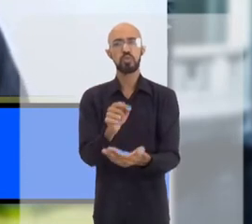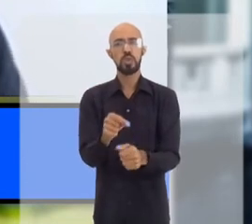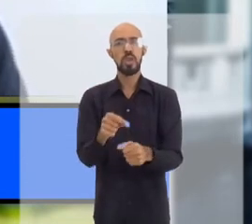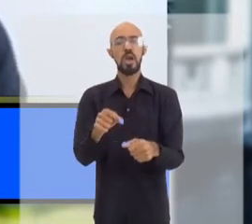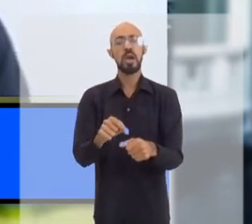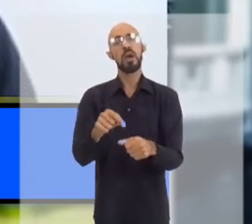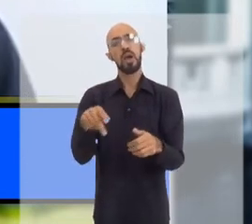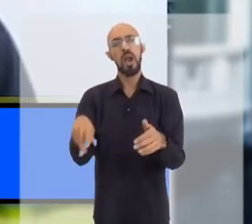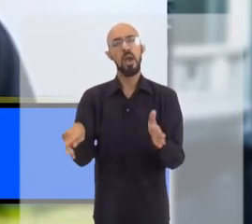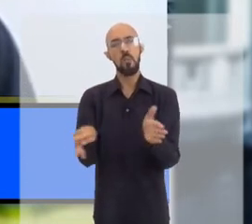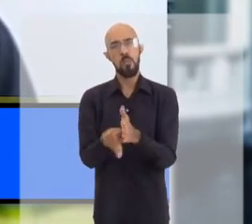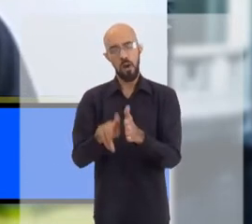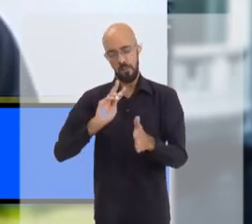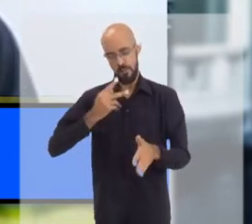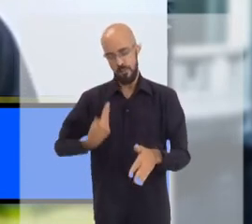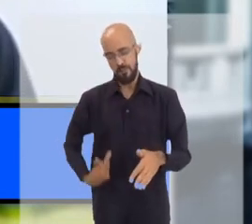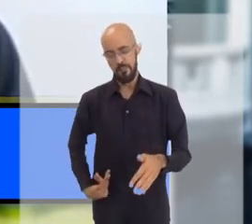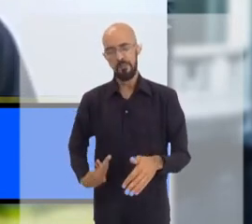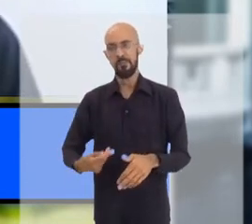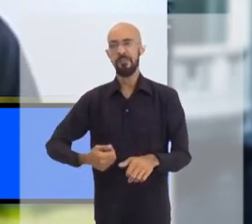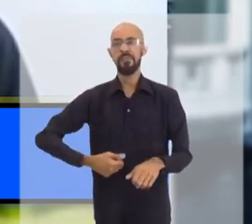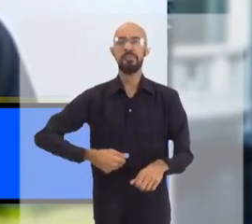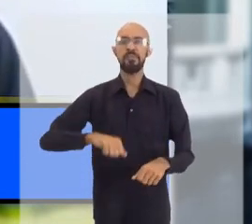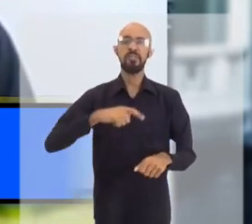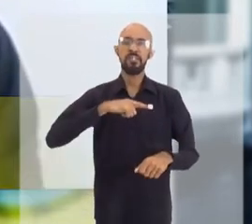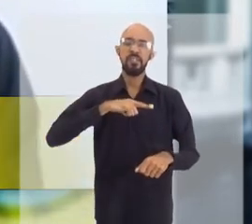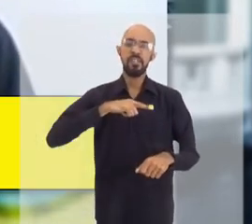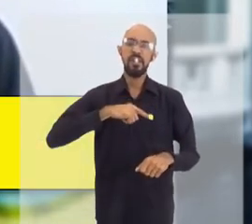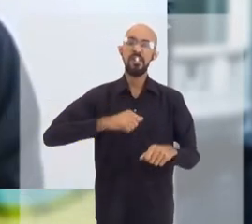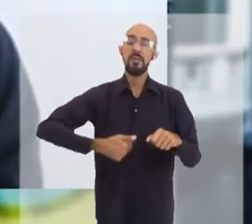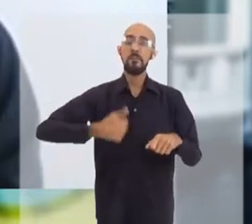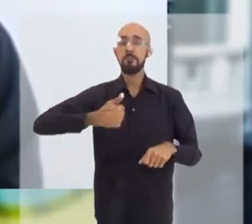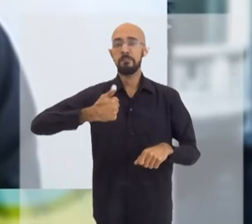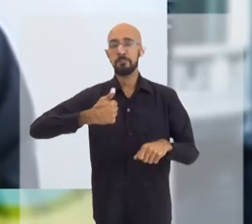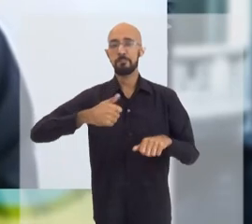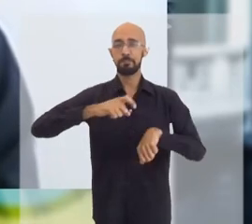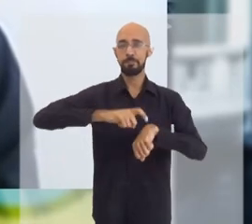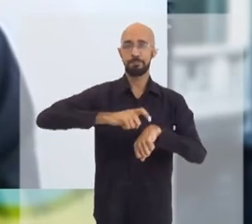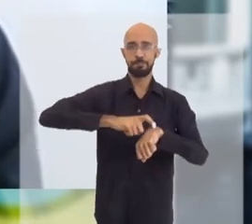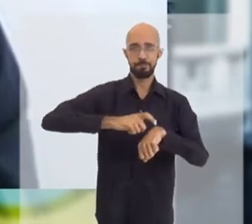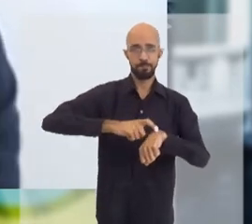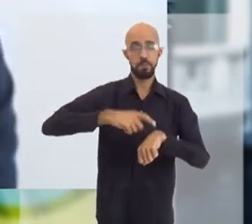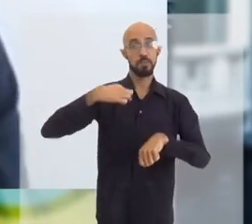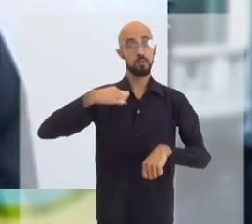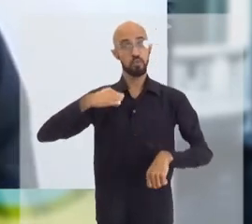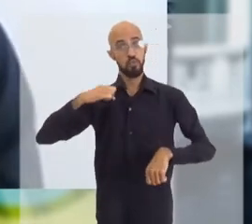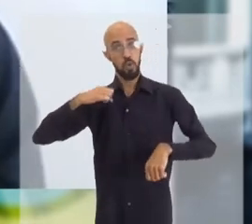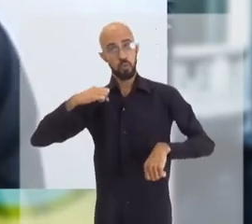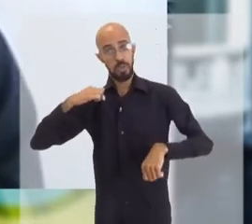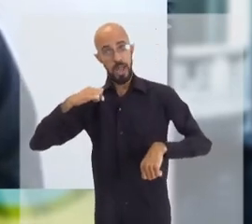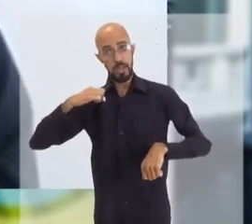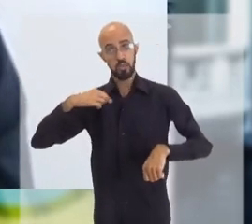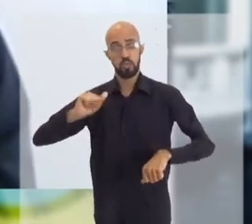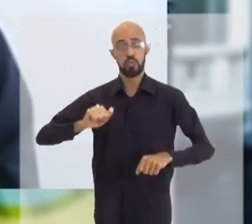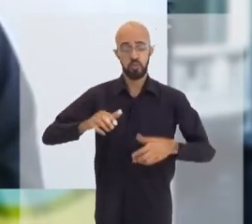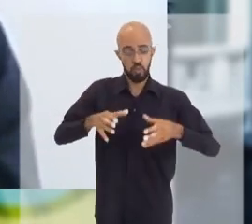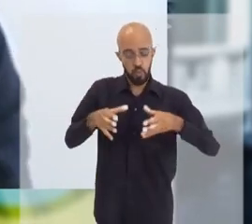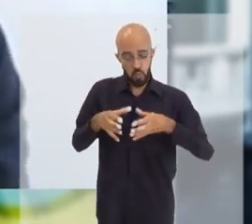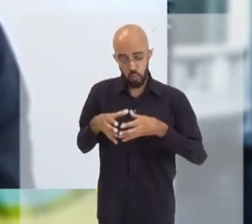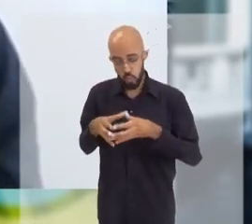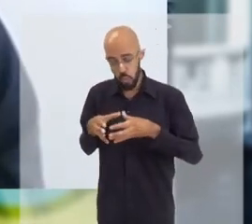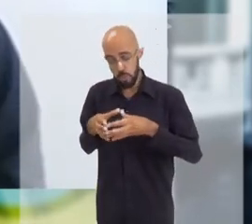ensaios clínicos em humanos, então você estuda na fase 1 dezenas de indivíduos seres humanos voluntários, super